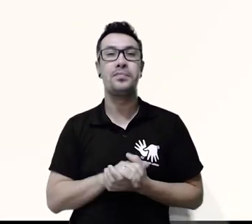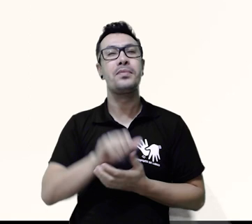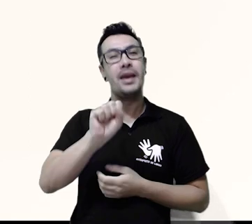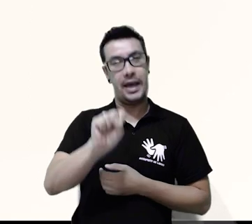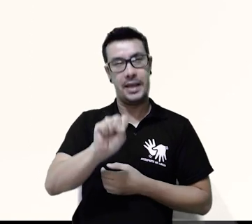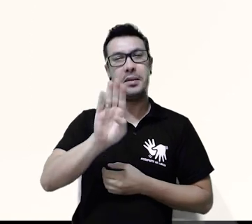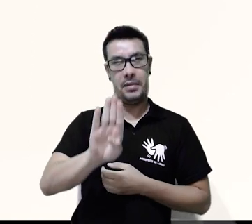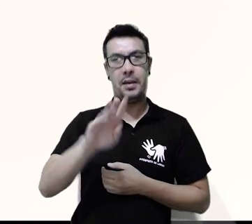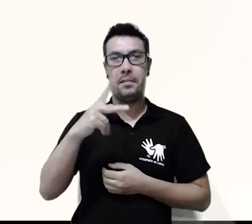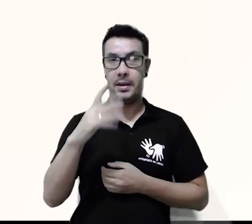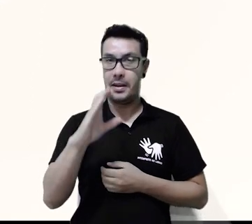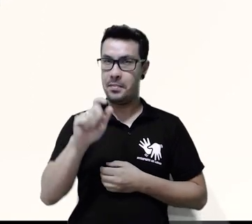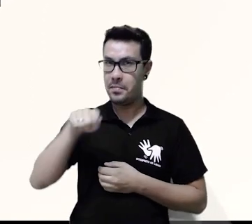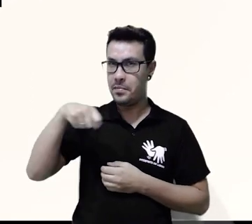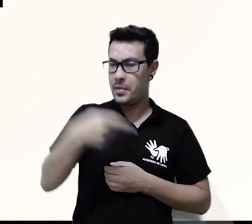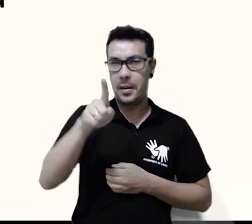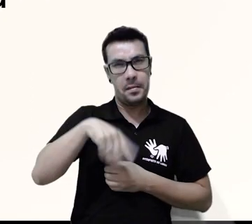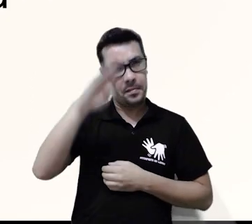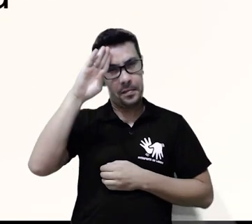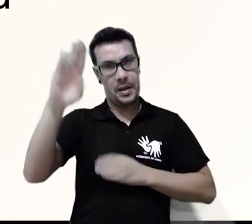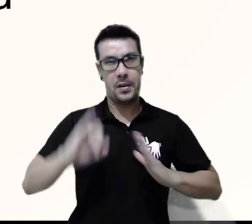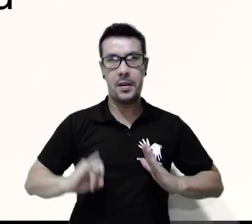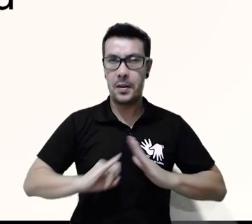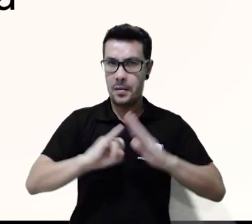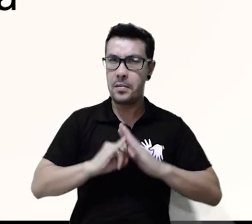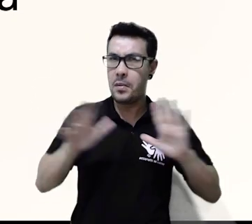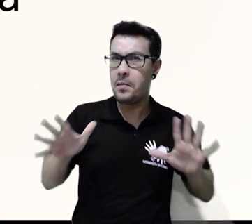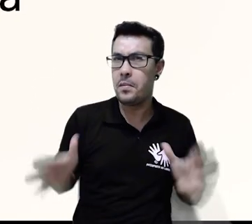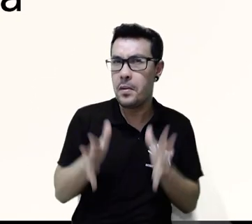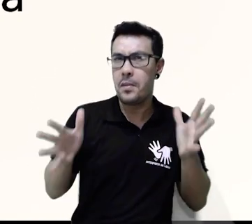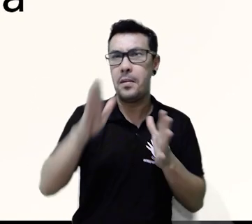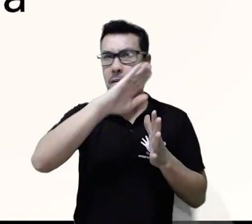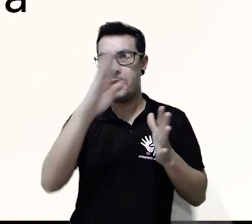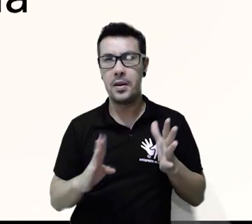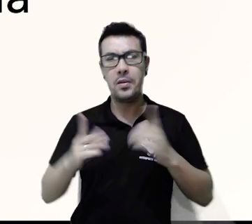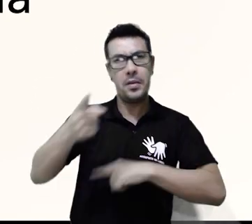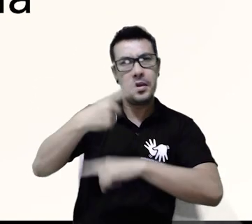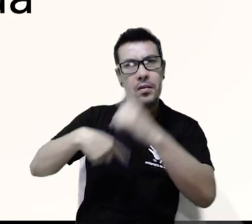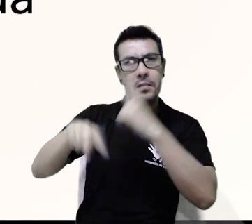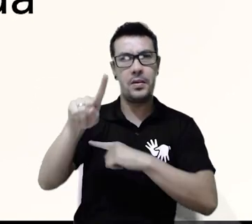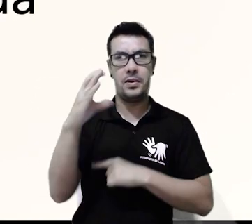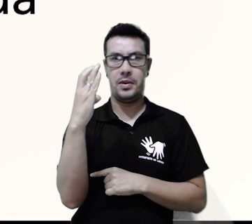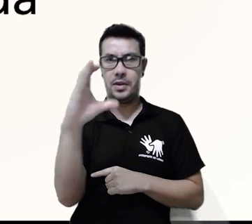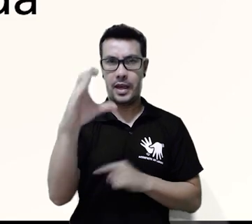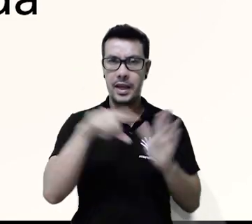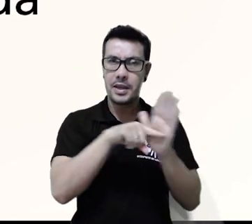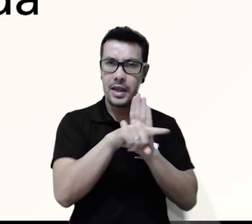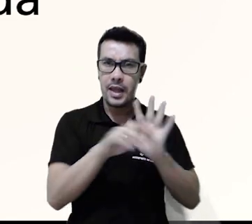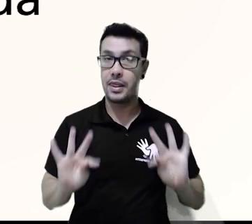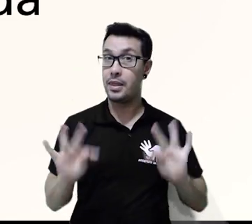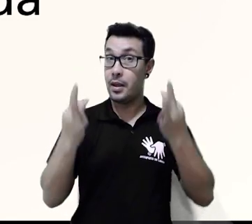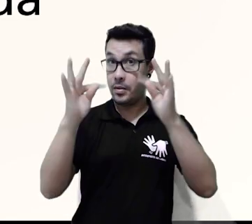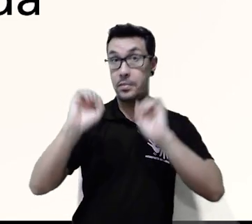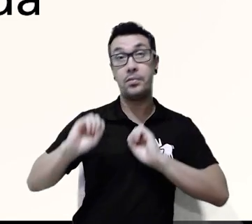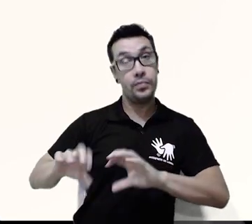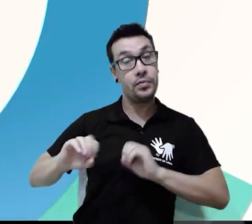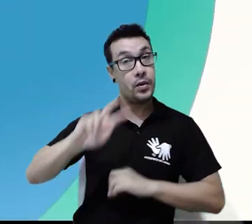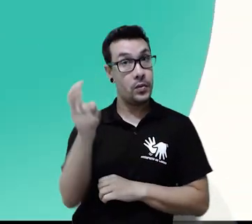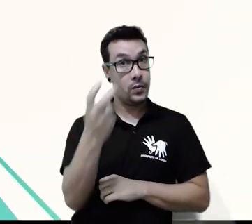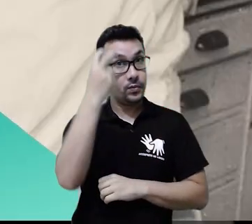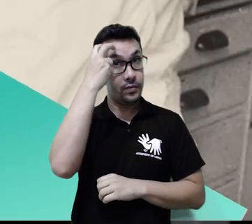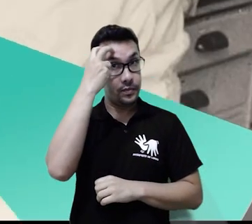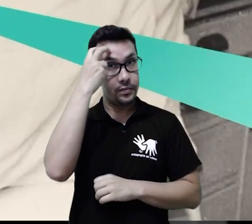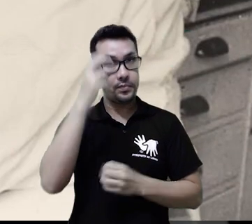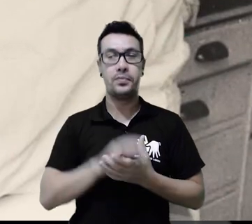A SBPC é a principal entidade do país na promoção do desenvolvimento científico, tecnológico, educacional e cultural.